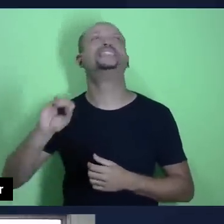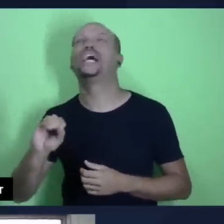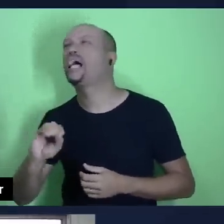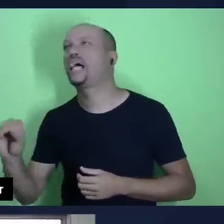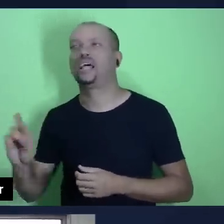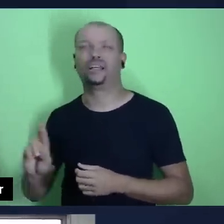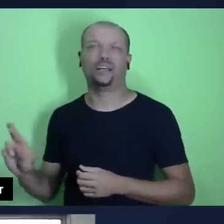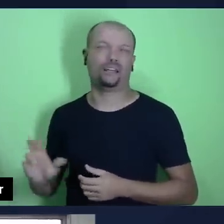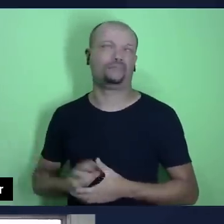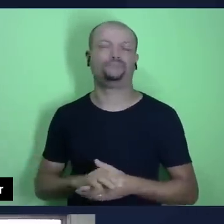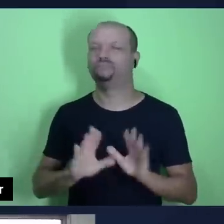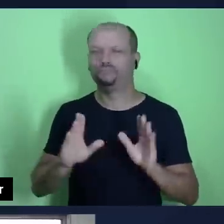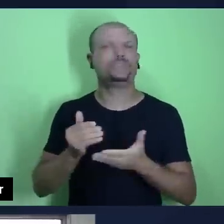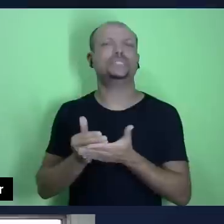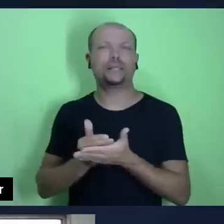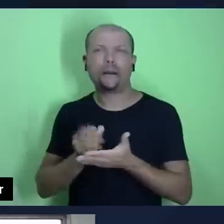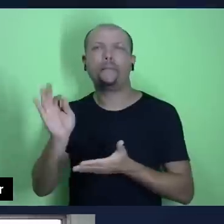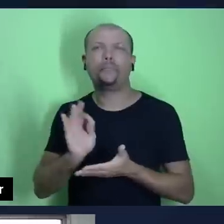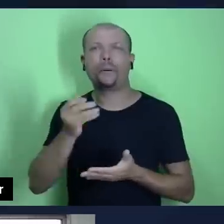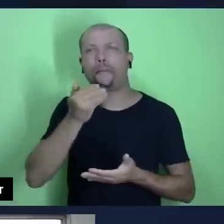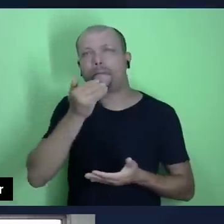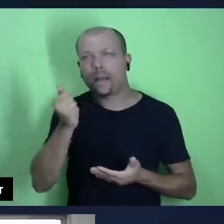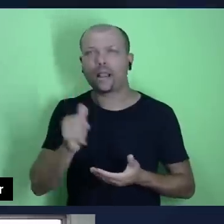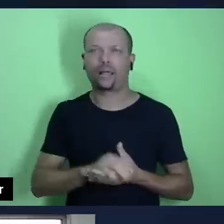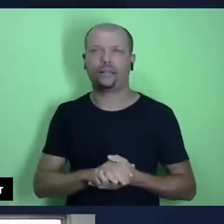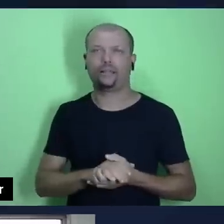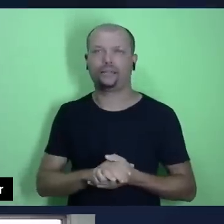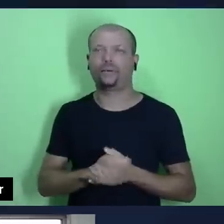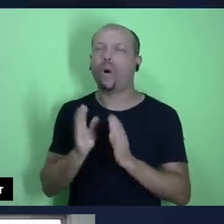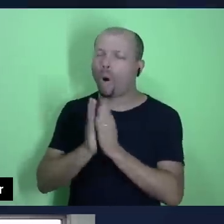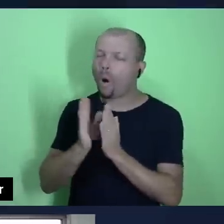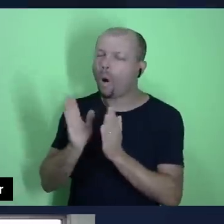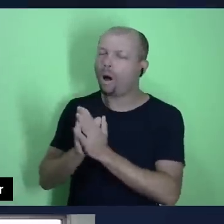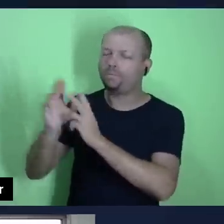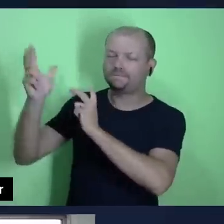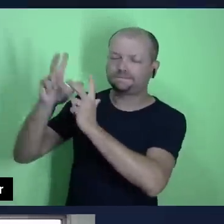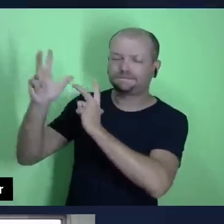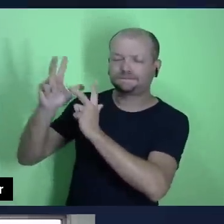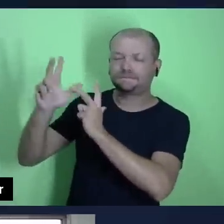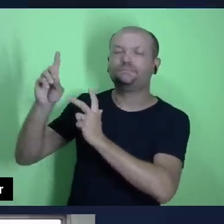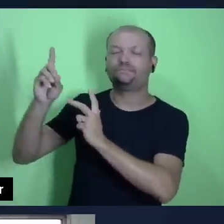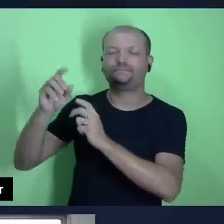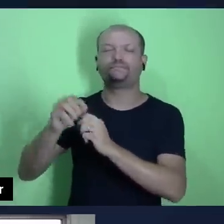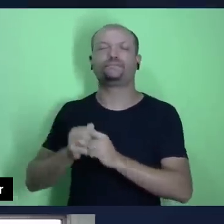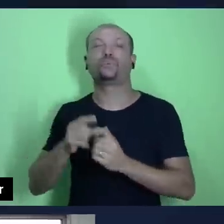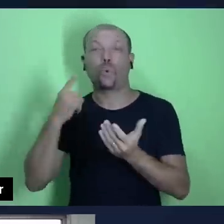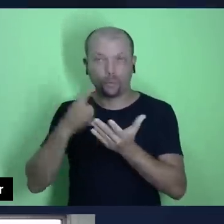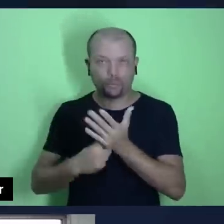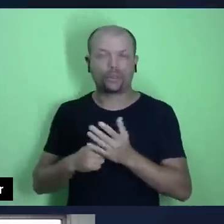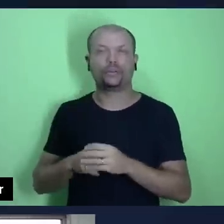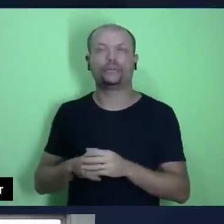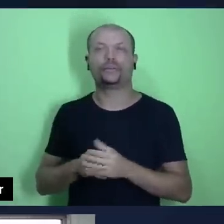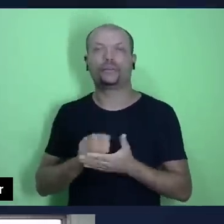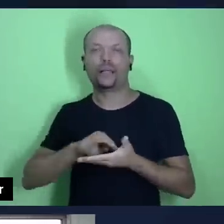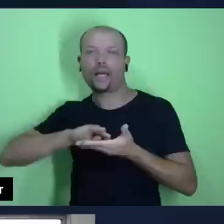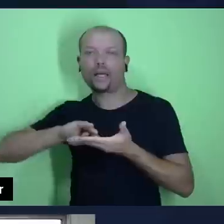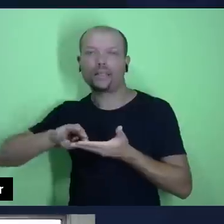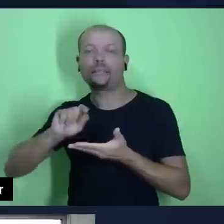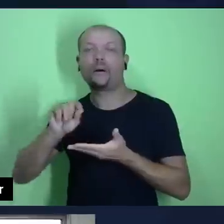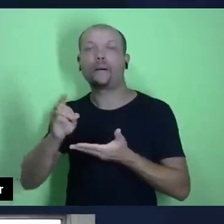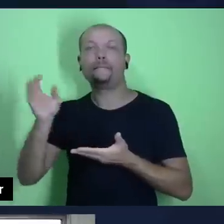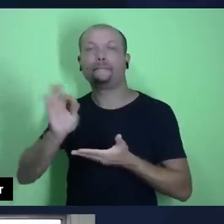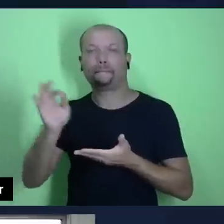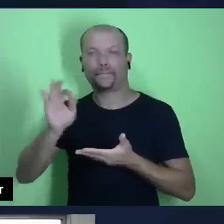Não, separe uma porcentagem. Então, ore, decida com Deus e separe uma porcentagem daqueles noventa por cento que te